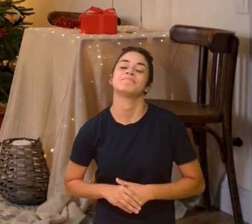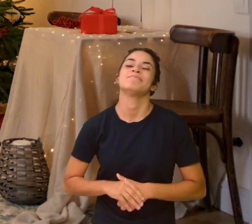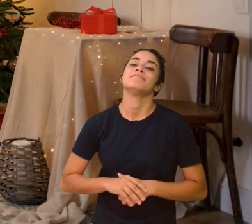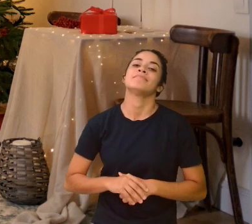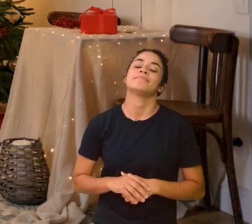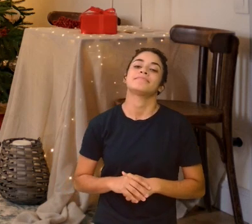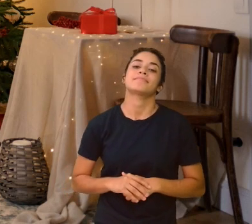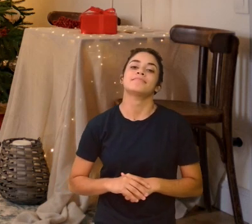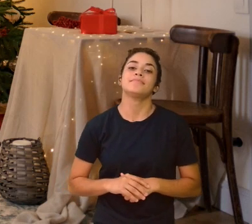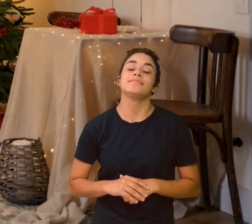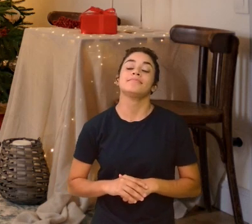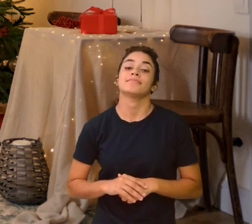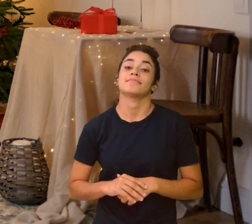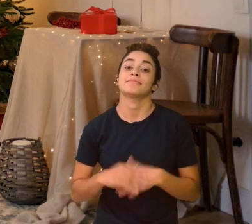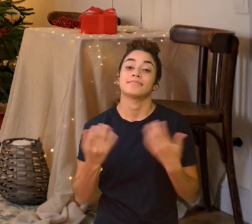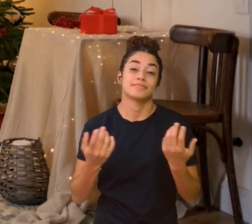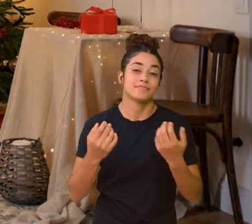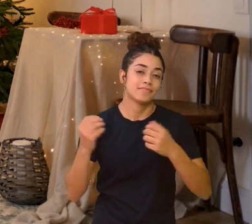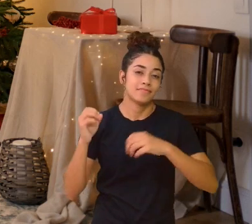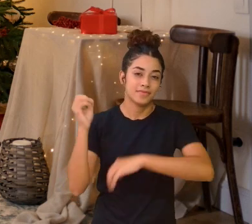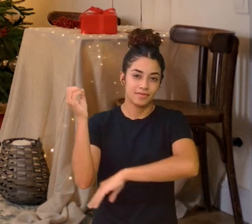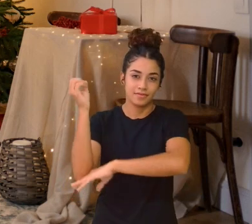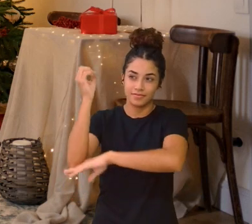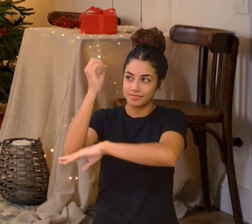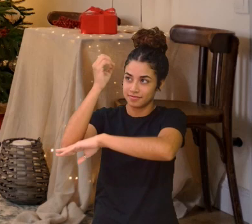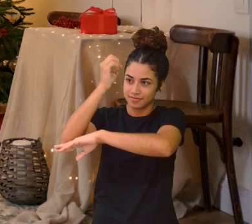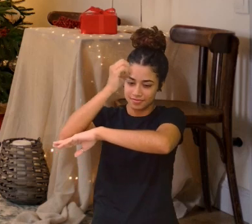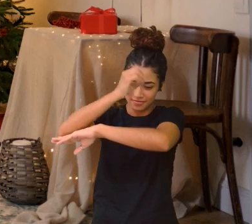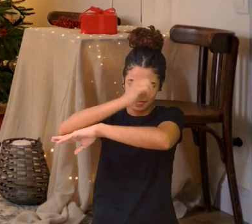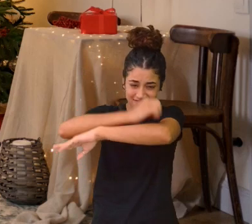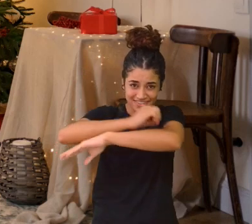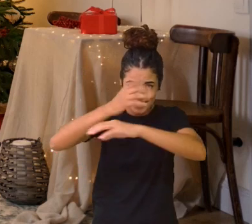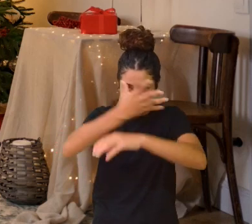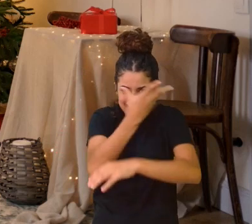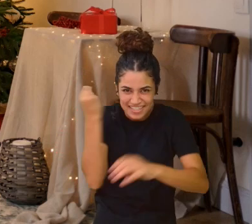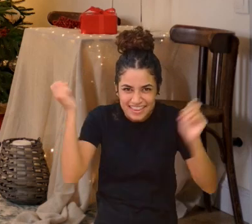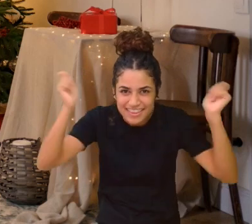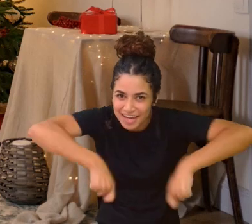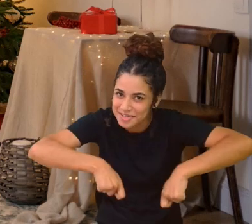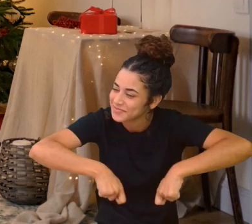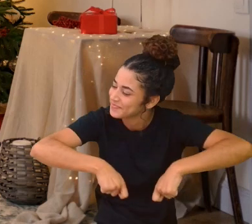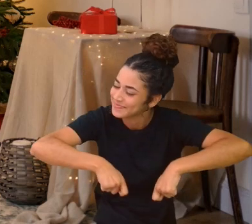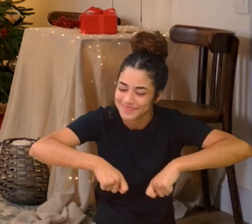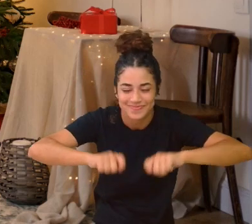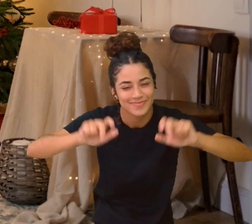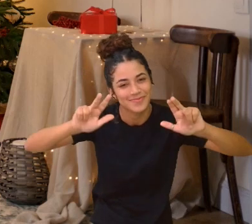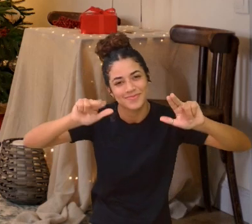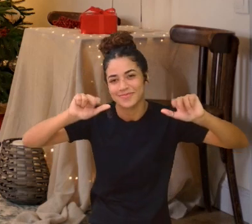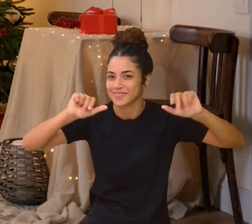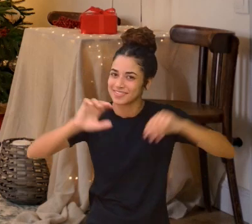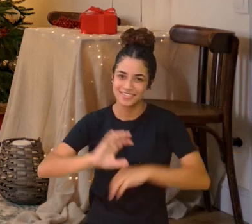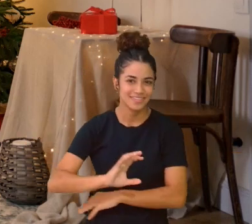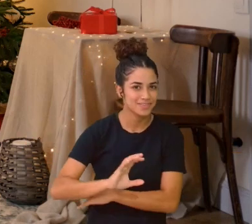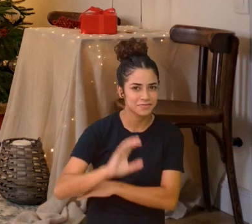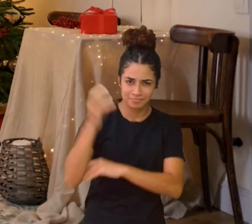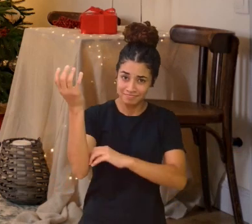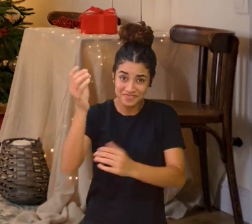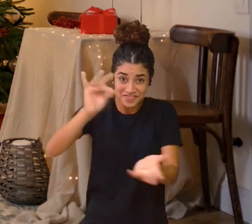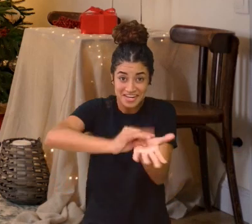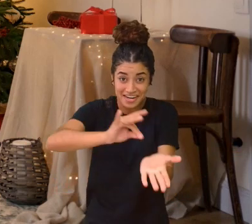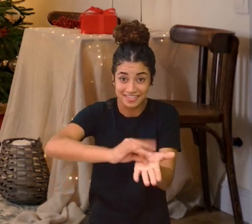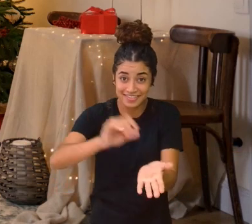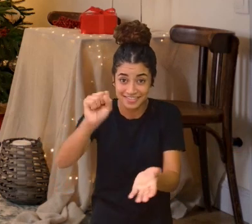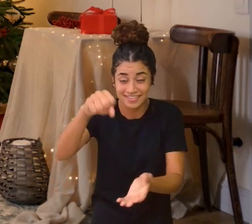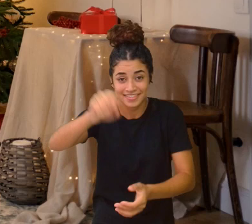Uma noite inesquecível Que aconteceu de verdade